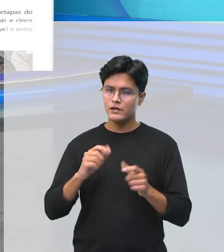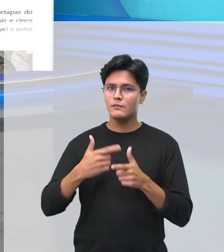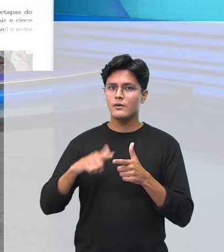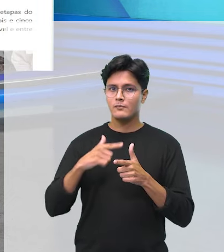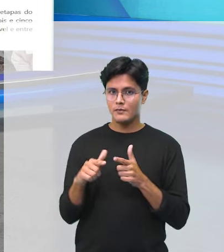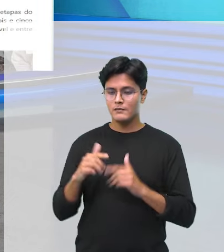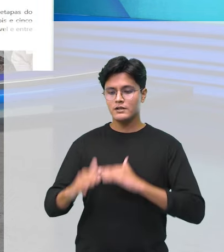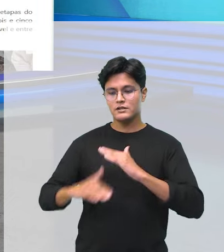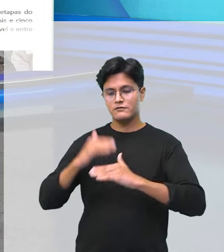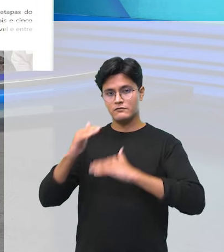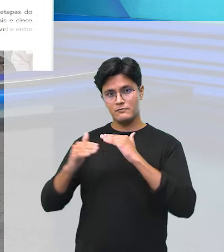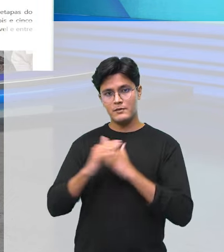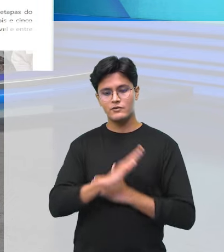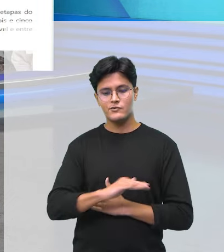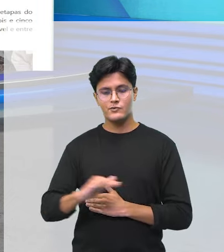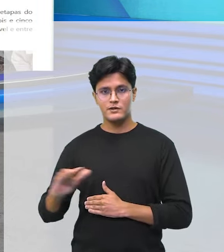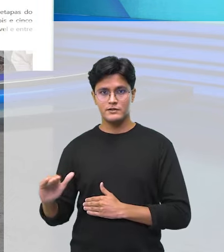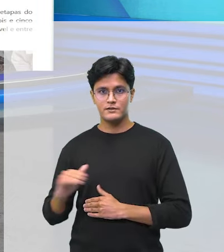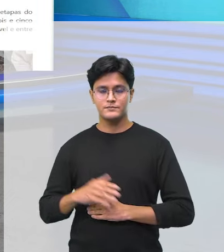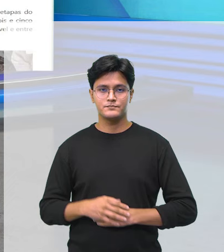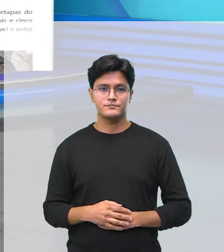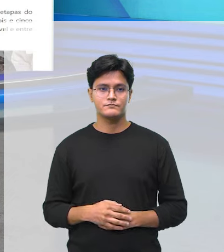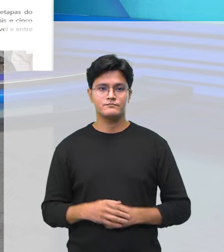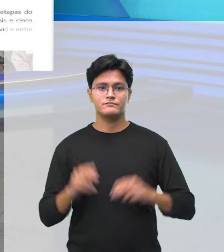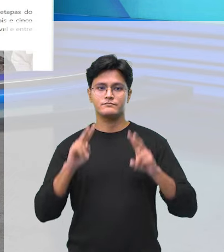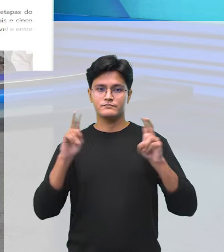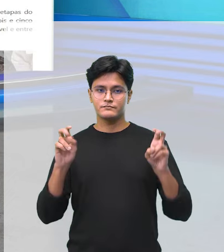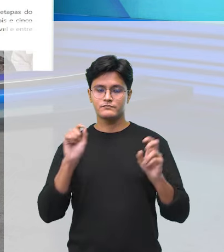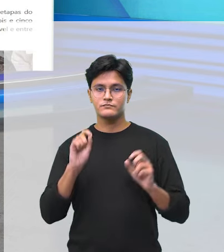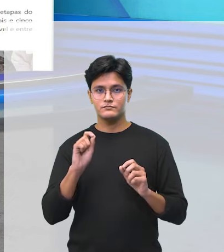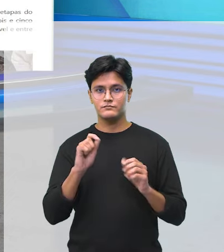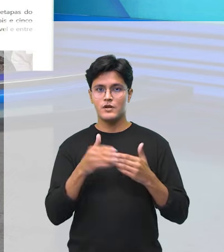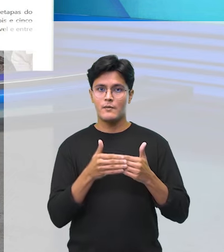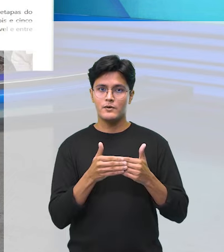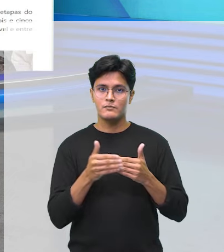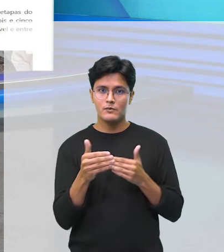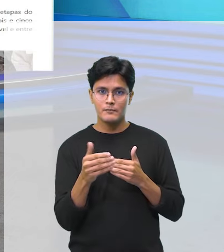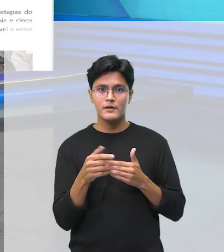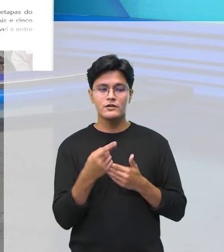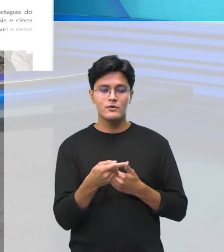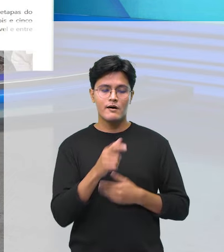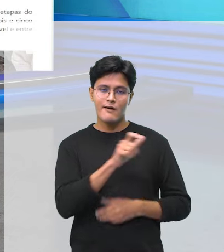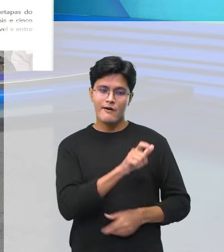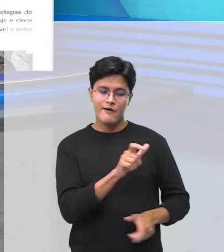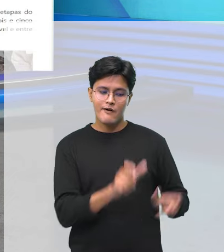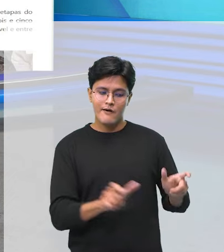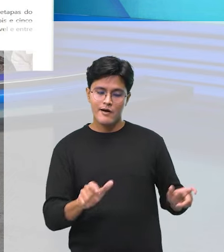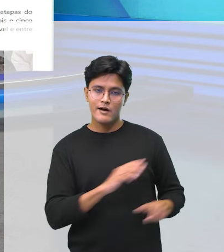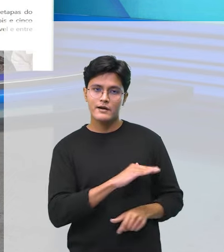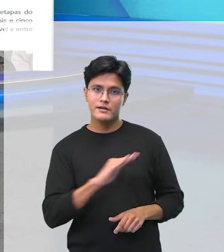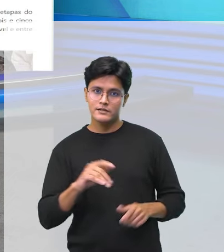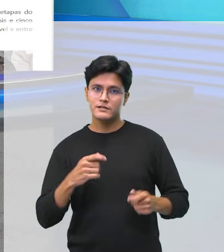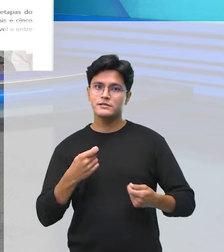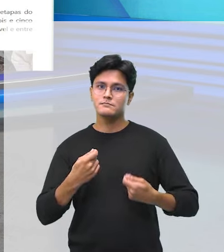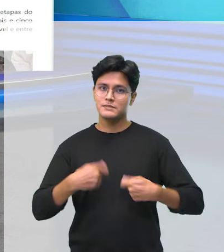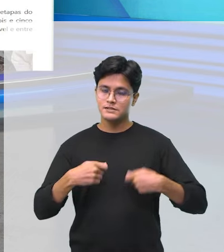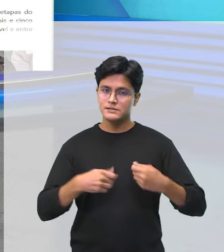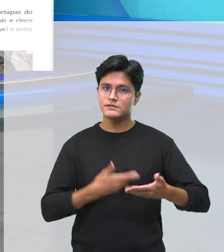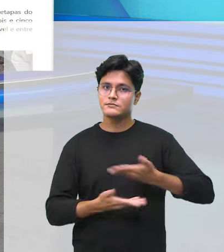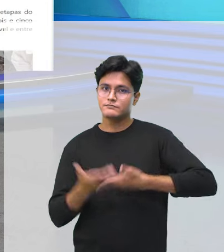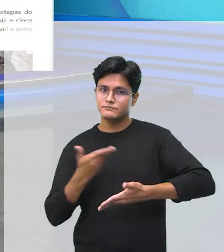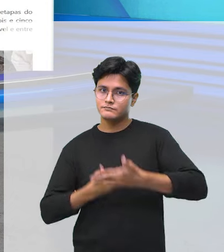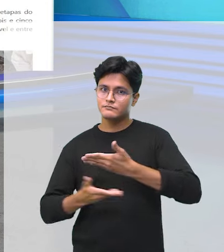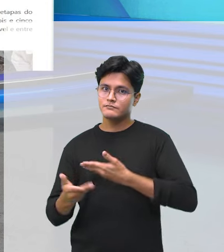A partir do momento que a criança precisa de uma interação para o desenvolvimento das habilidades e do próprio relacionamento